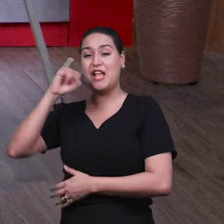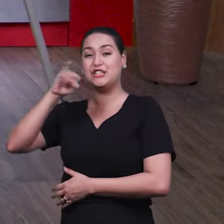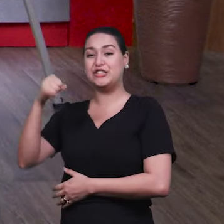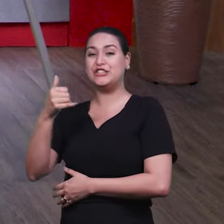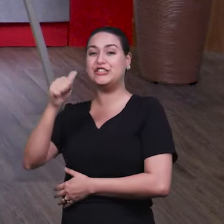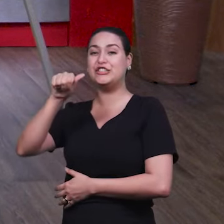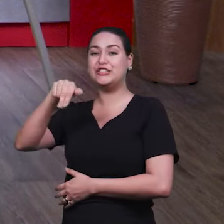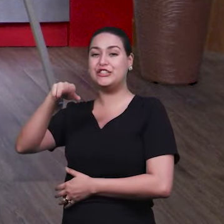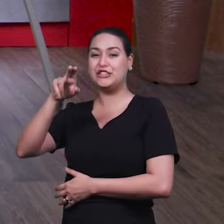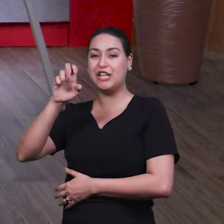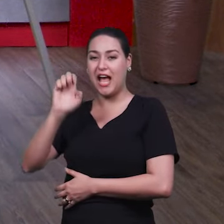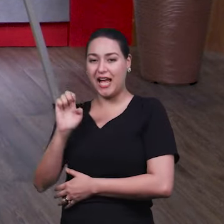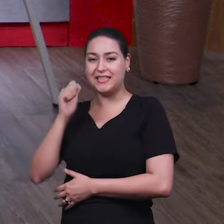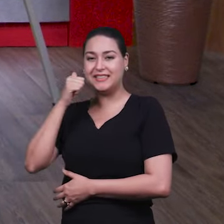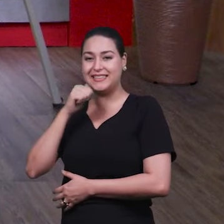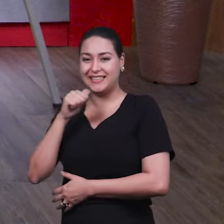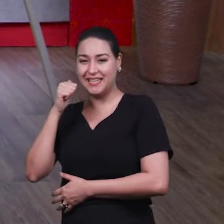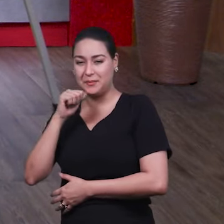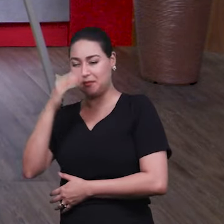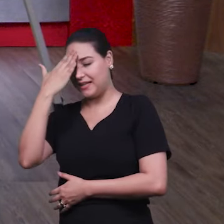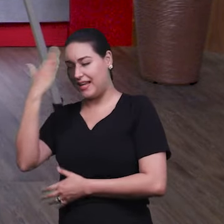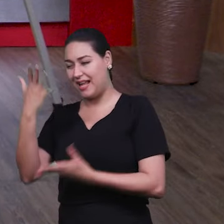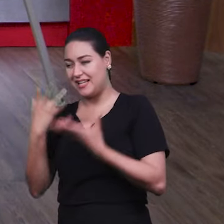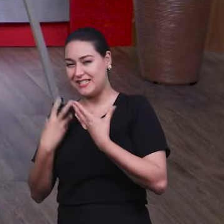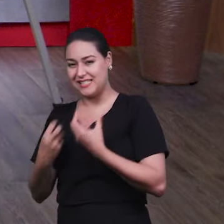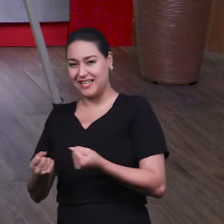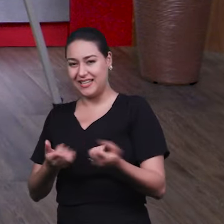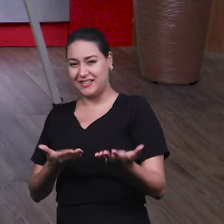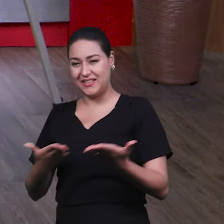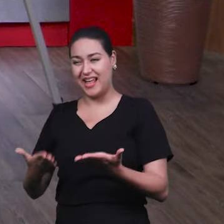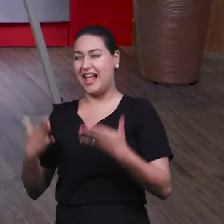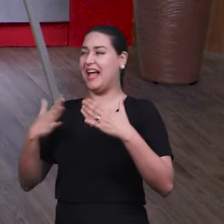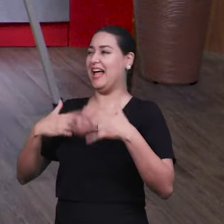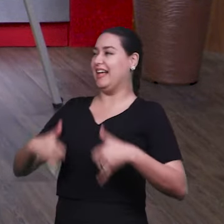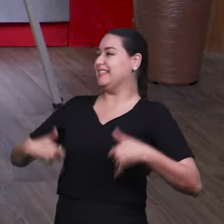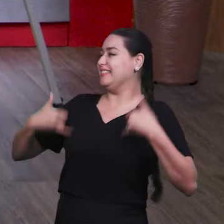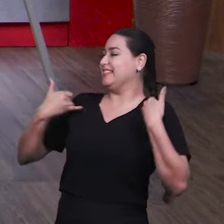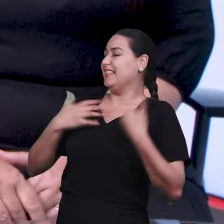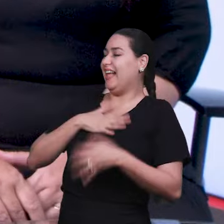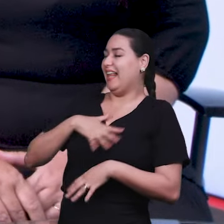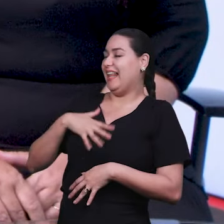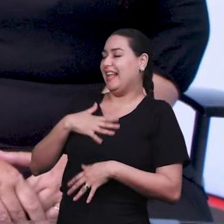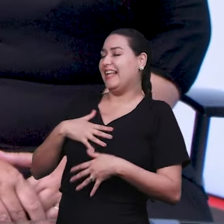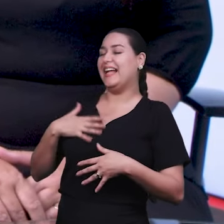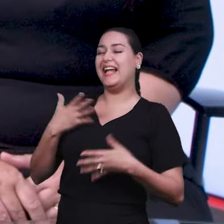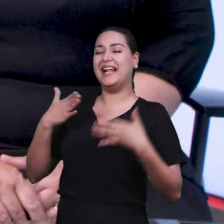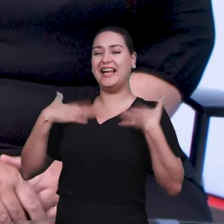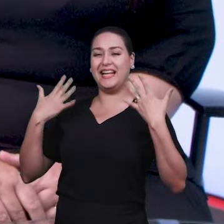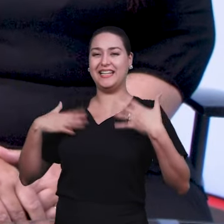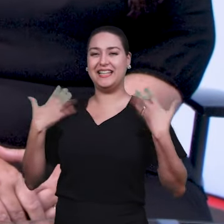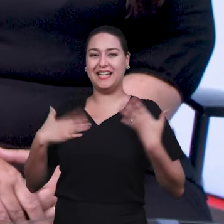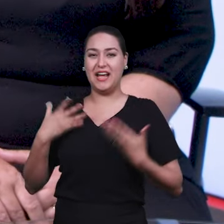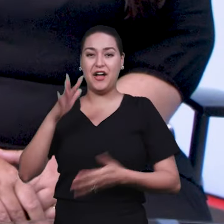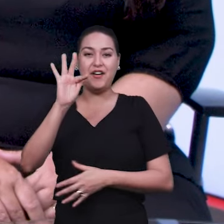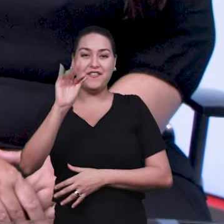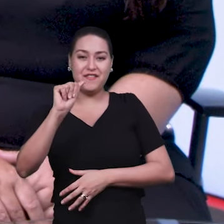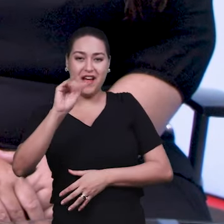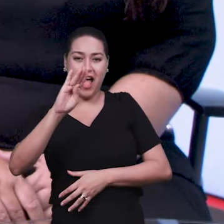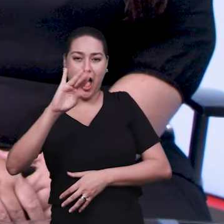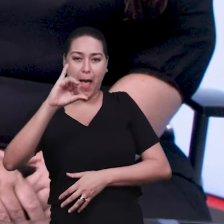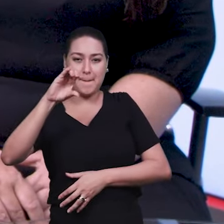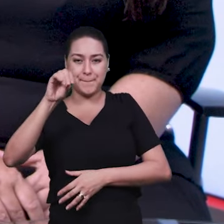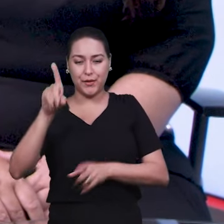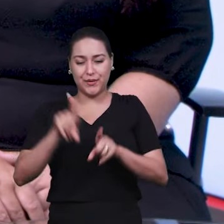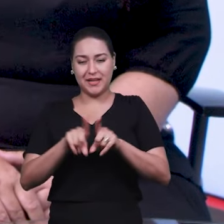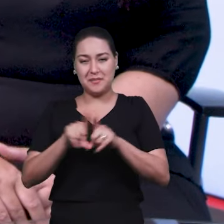muito obrigado, minha irmã, por ter aceitado o convite, estar conosco É uma honra, uma alegria estar aqui nesse programa maravilhoso. Fábio, também, muito obrigado pela sua